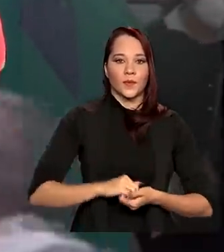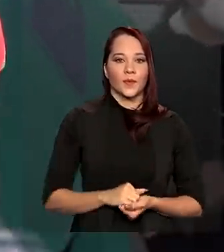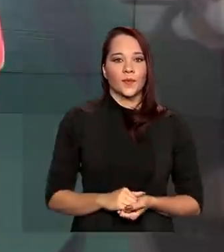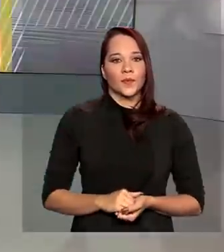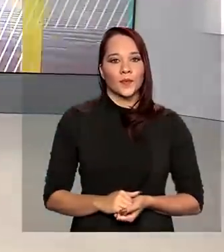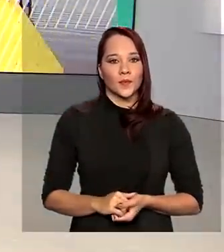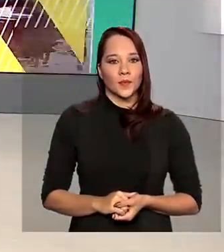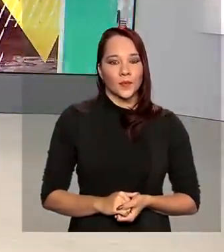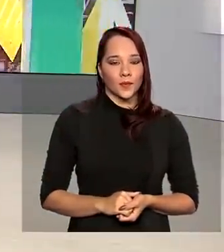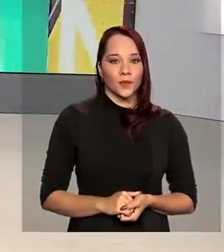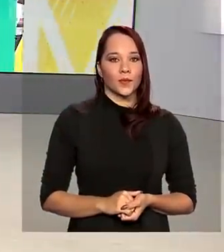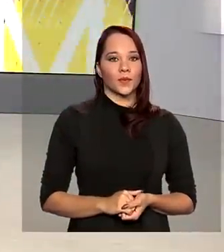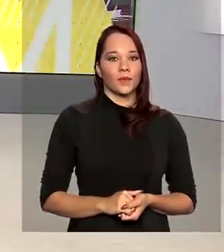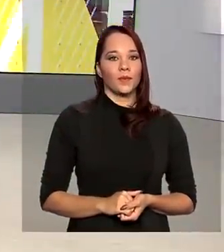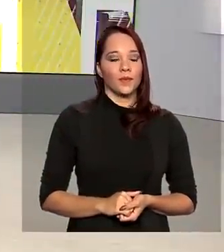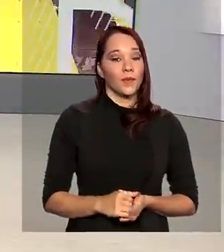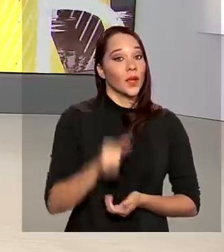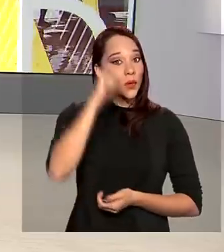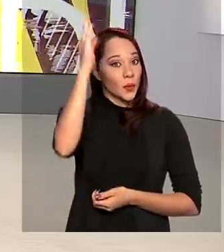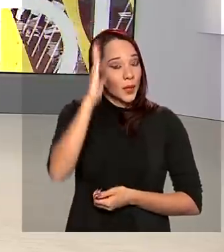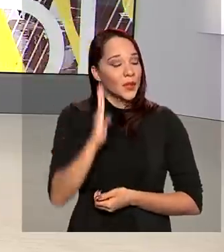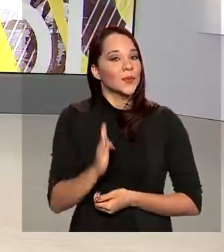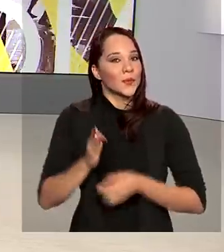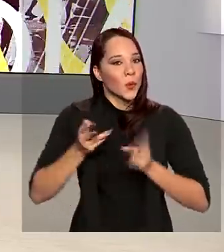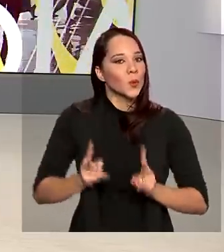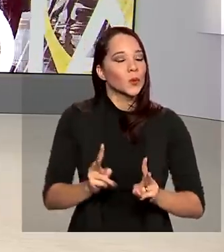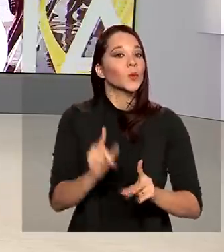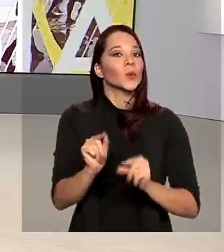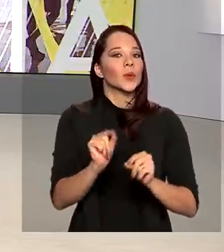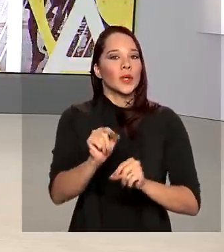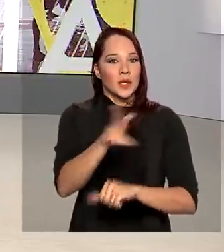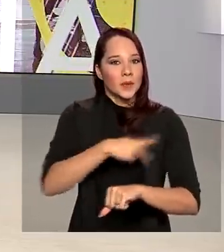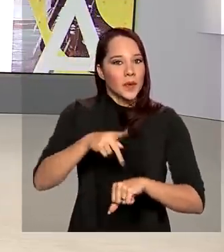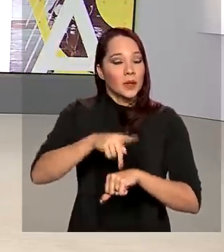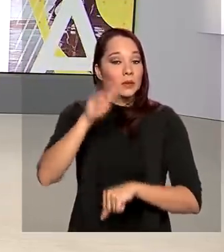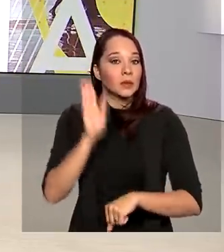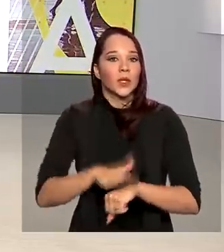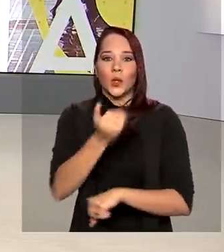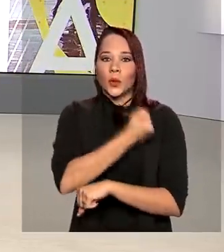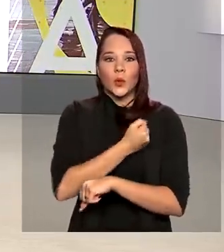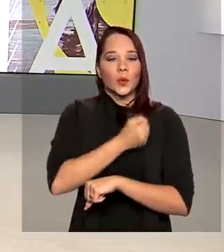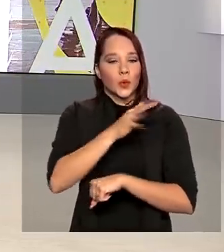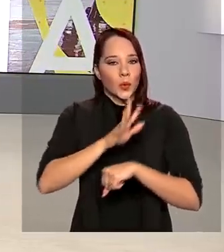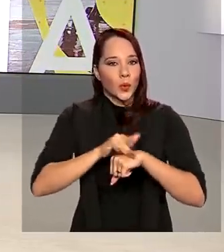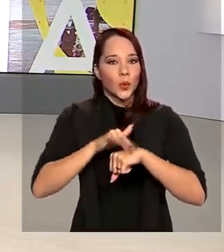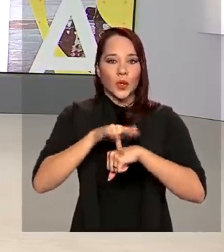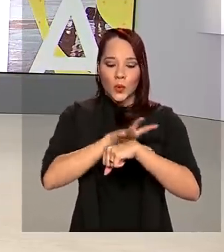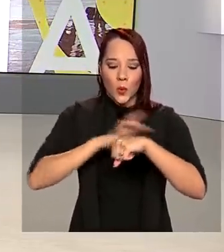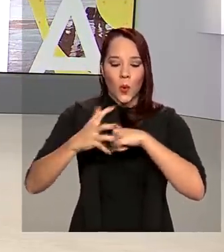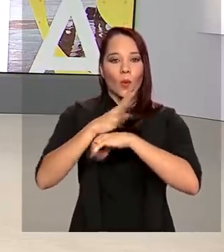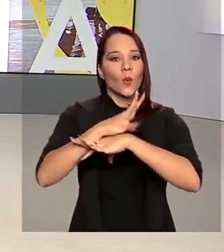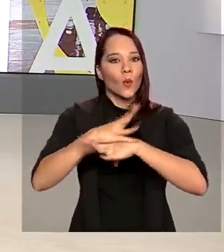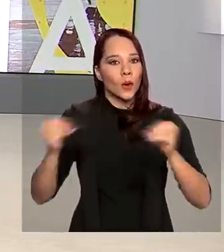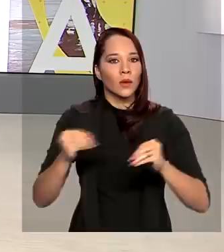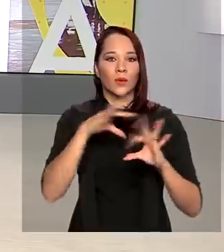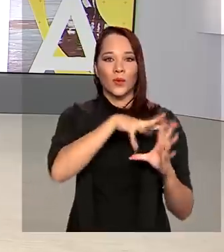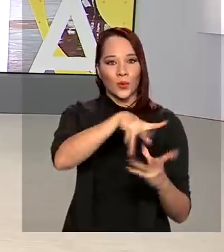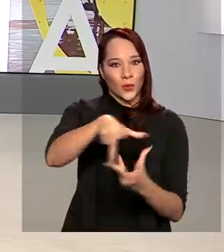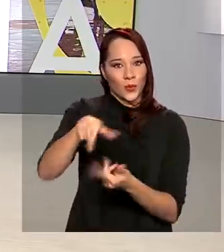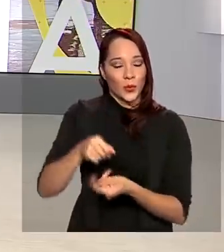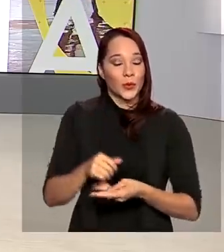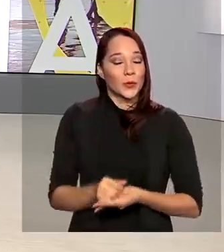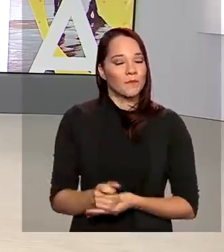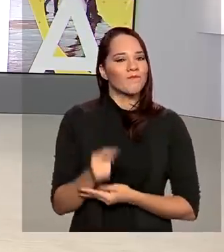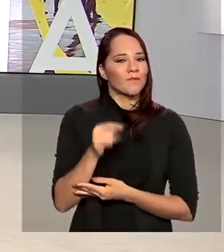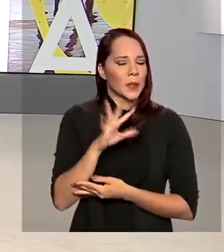-19. E o Brasil continua sendo o país com o maior número de recuperados do coronavírus no mundo. Por